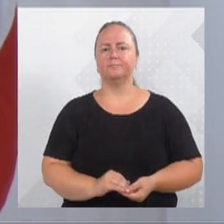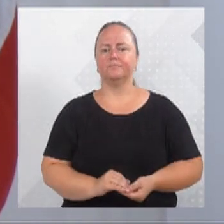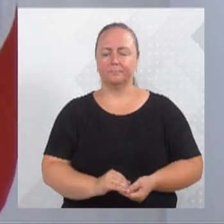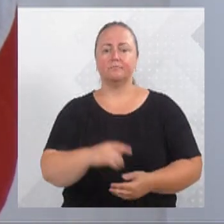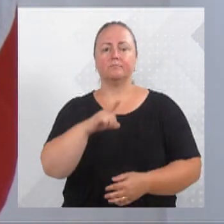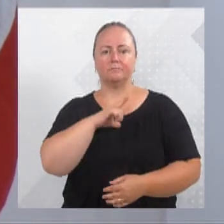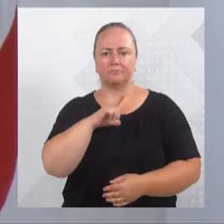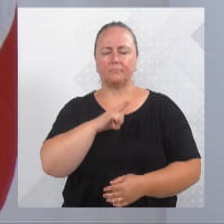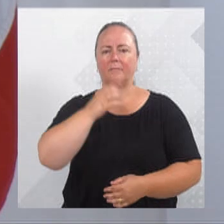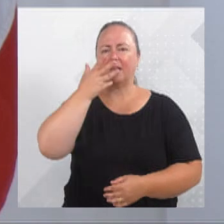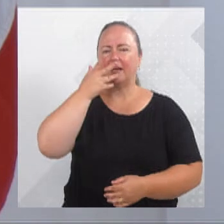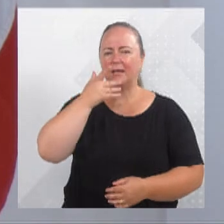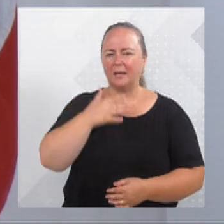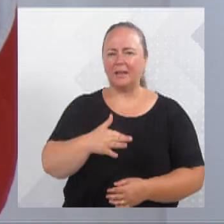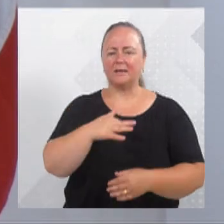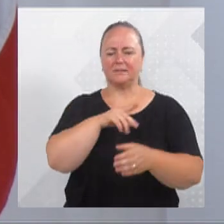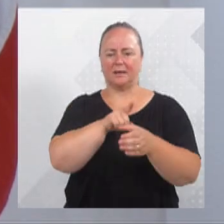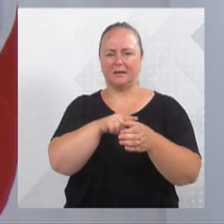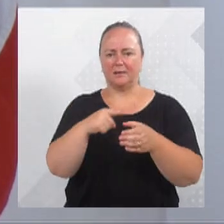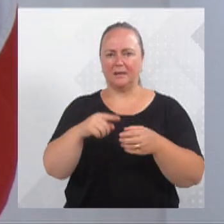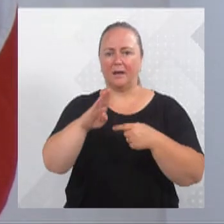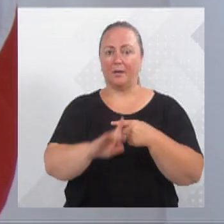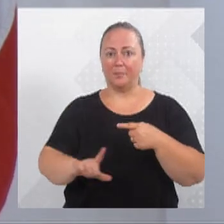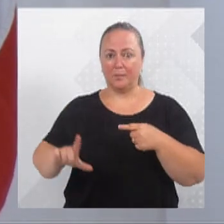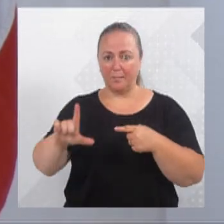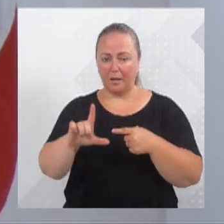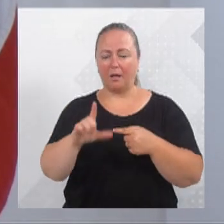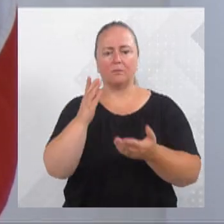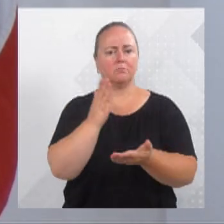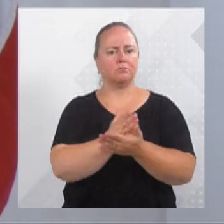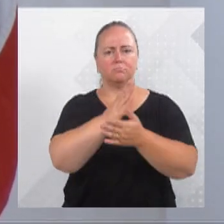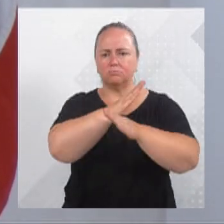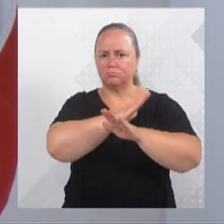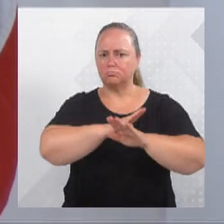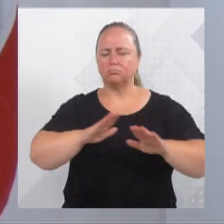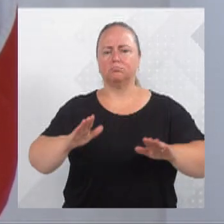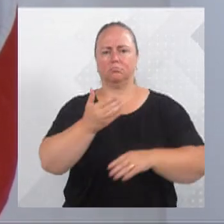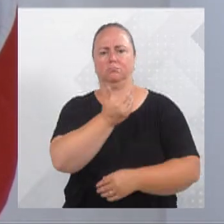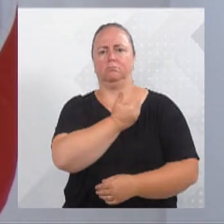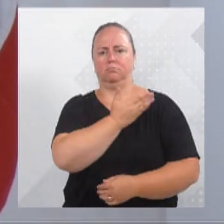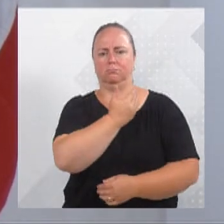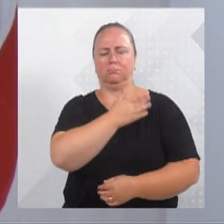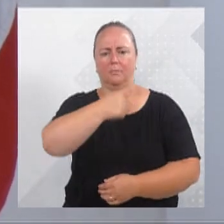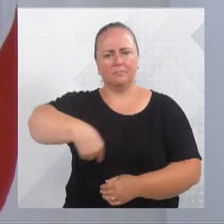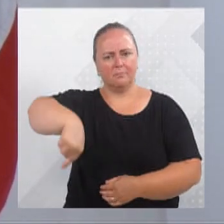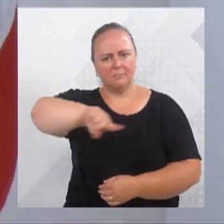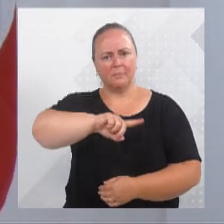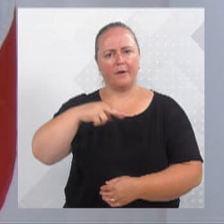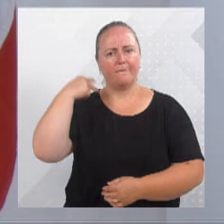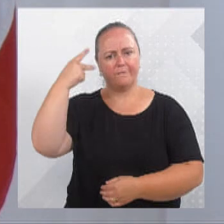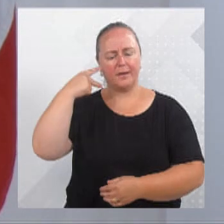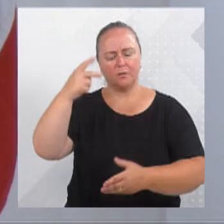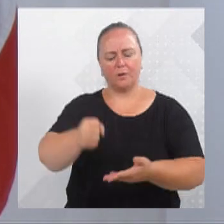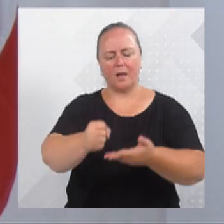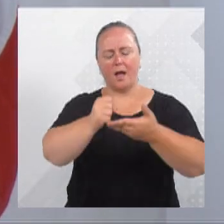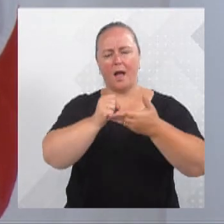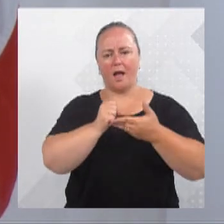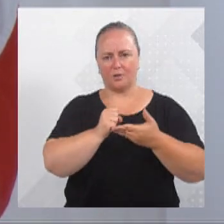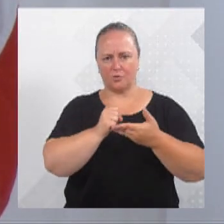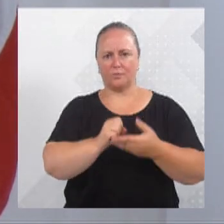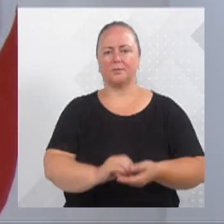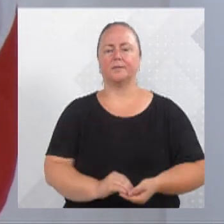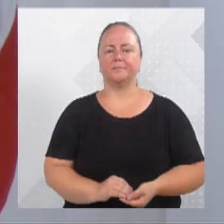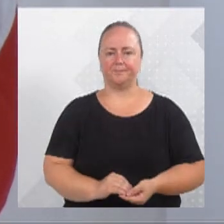crianças da cidade de Blumenau, e acabando com a discriminação. E os vereadores têm contribuído para isso. Estamos entregando, nas nossas unidades,